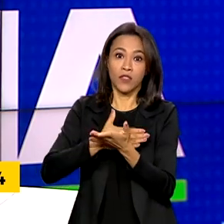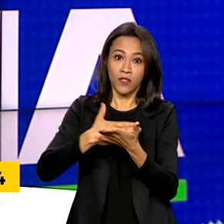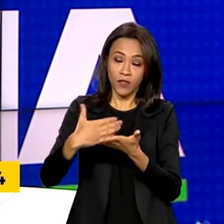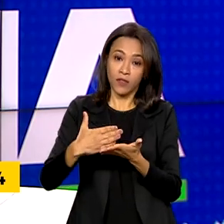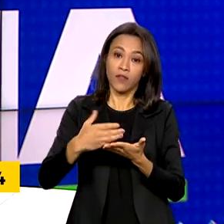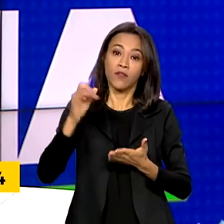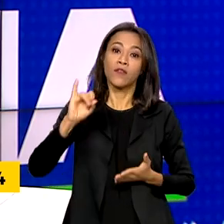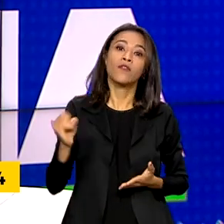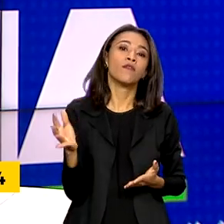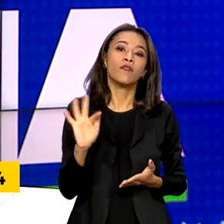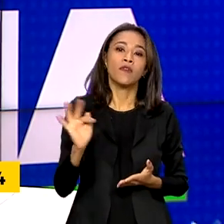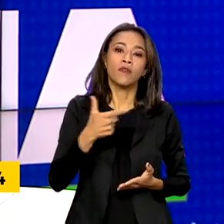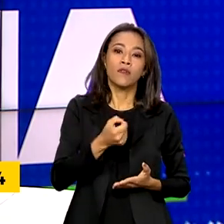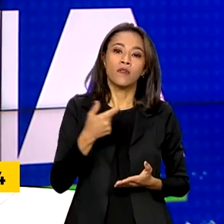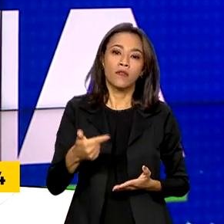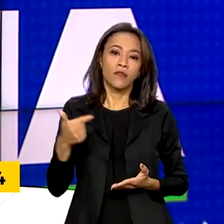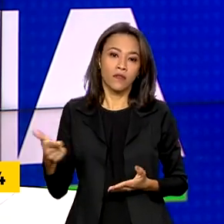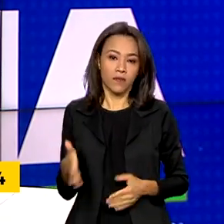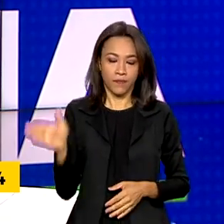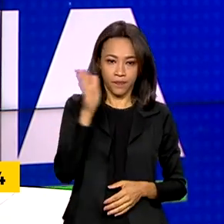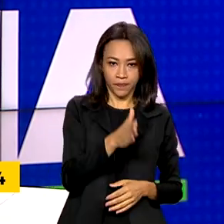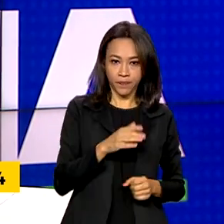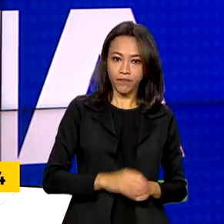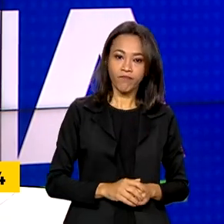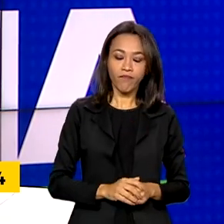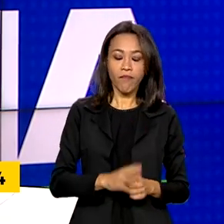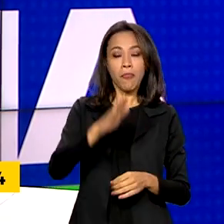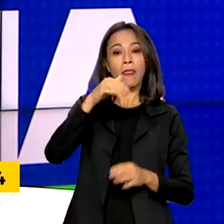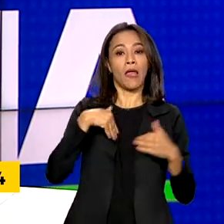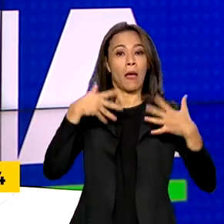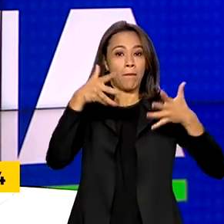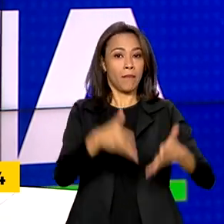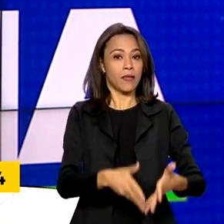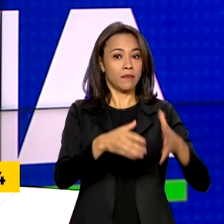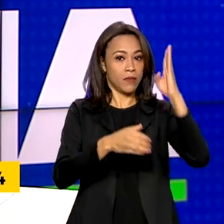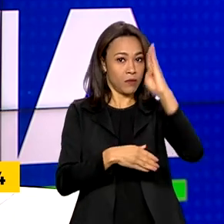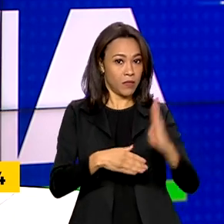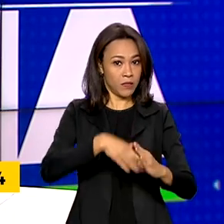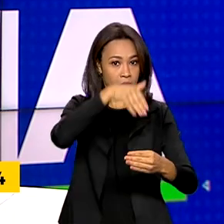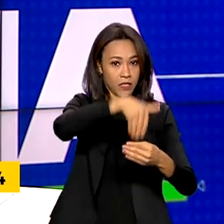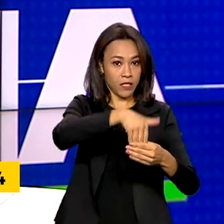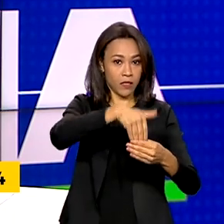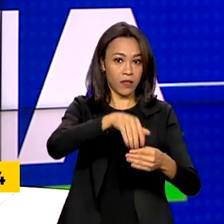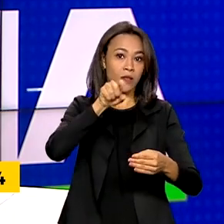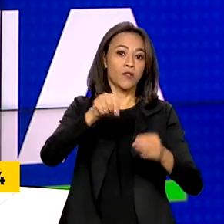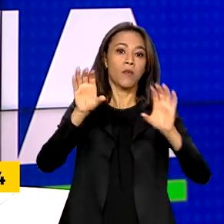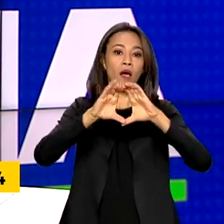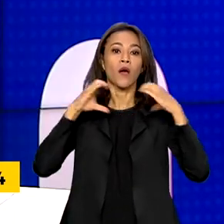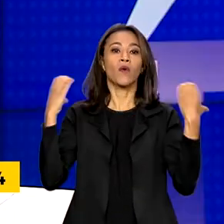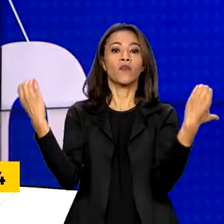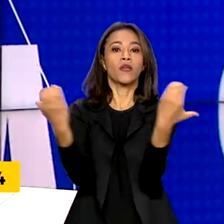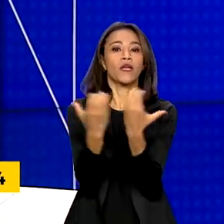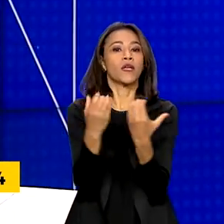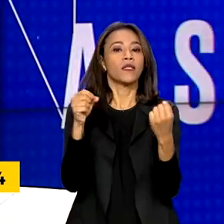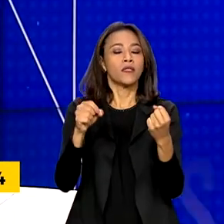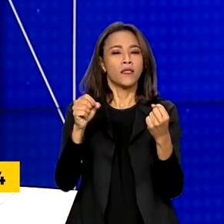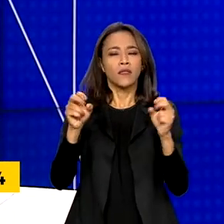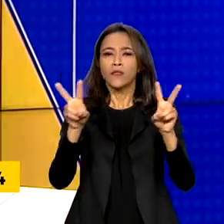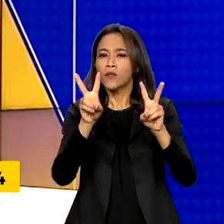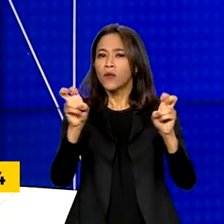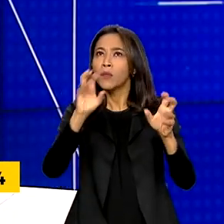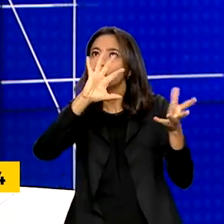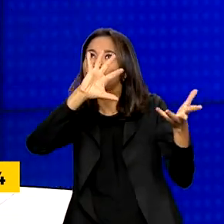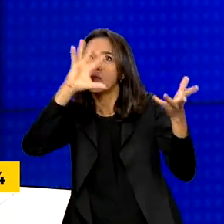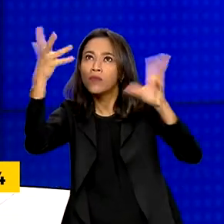A candidatura do Brasil para sediar em 2025 a Conferência das Nações Unidas sobre Mudanças Climáticas